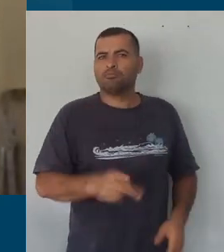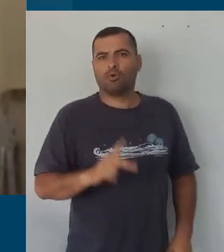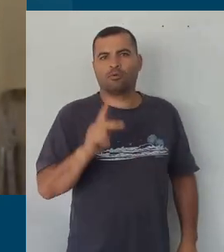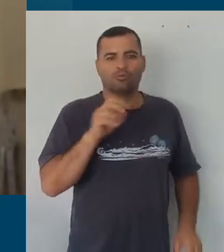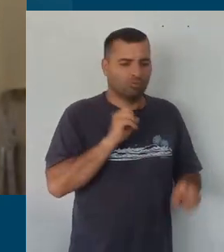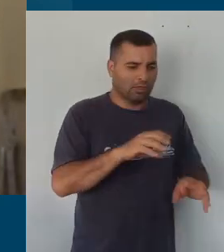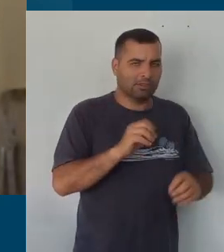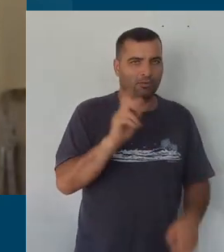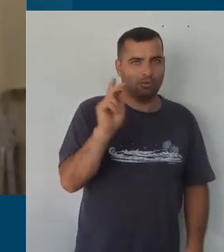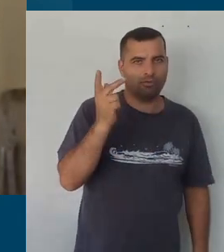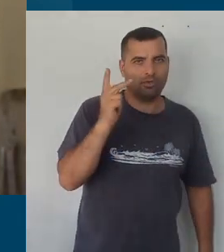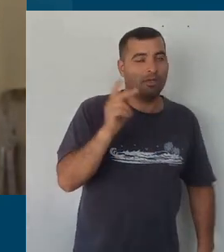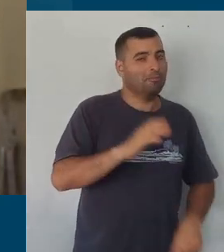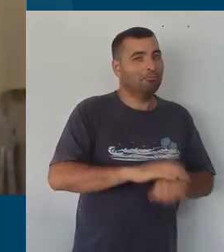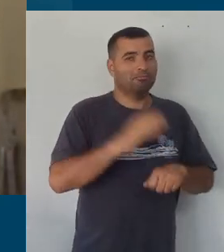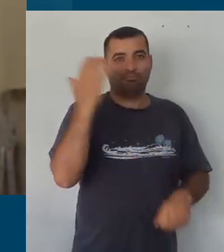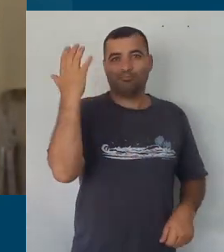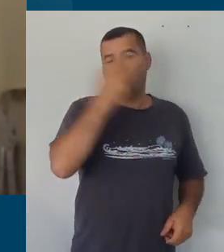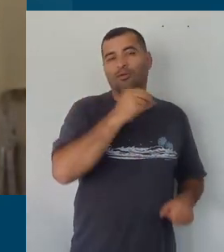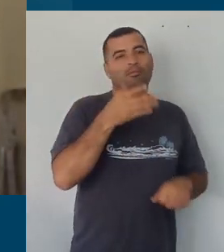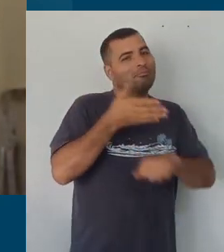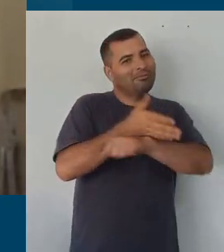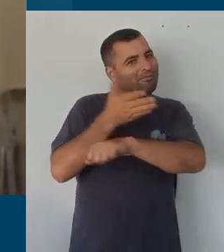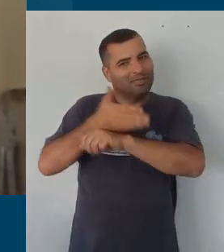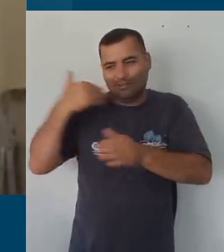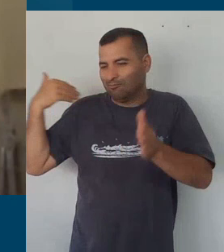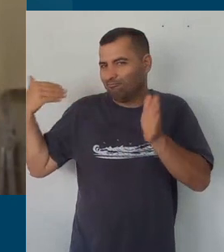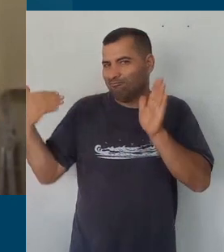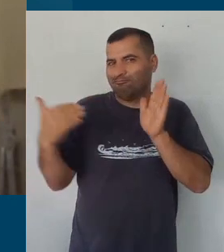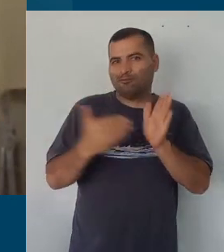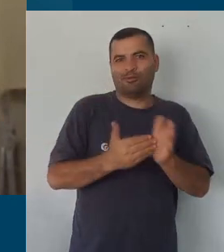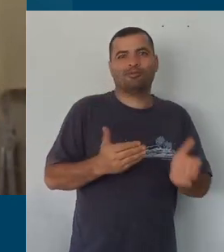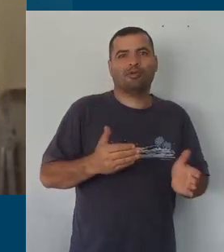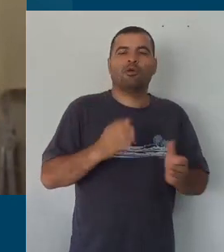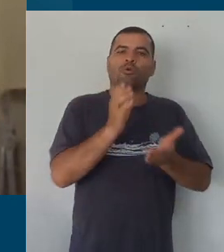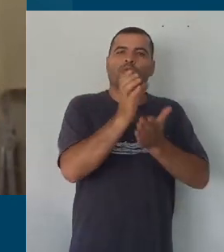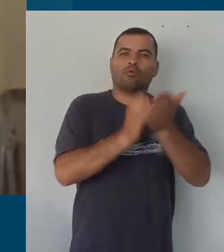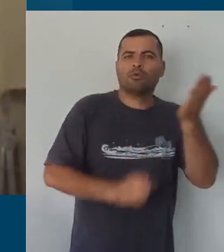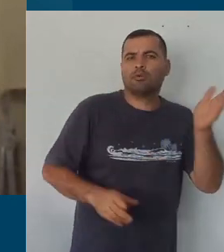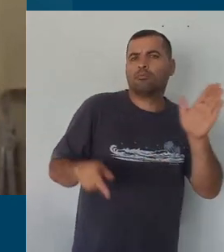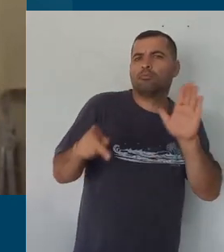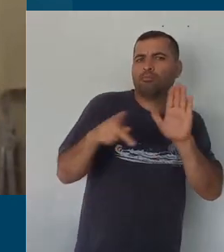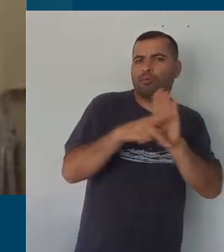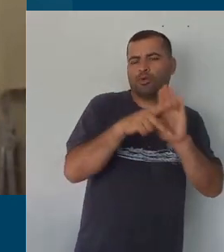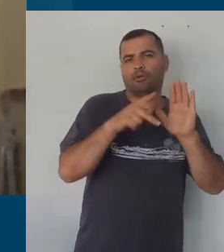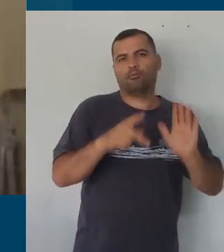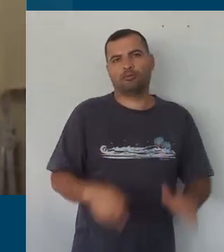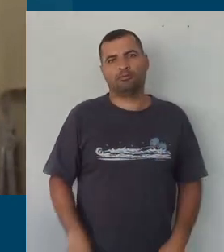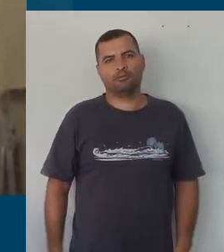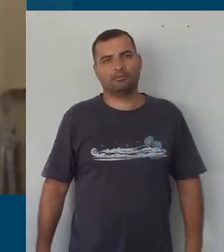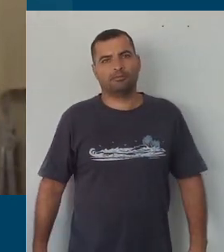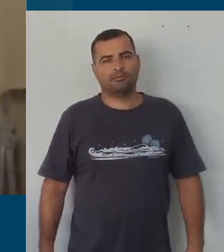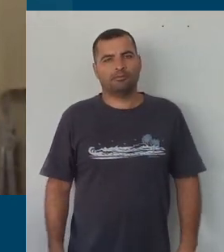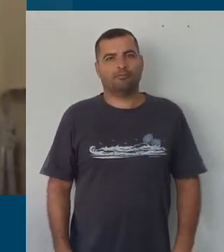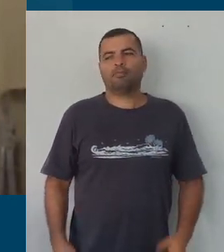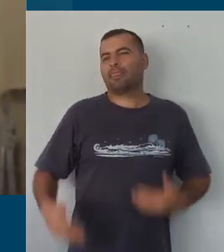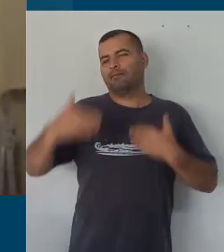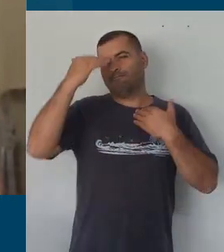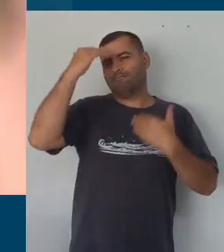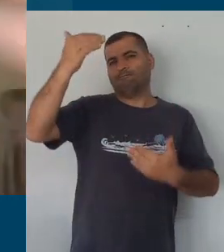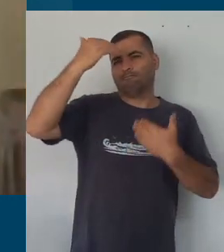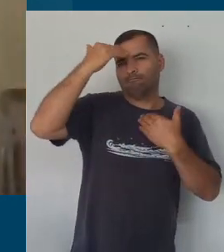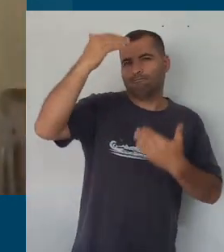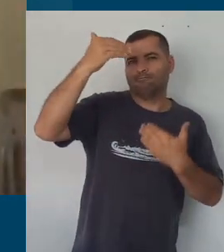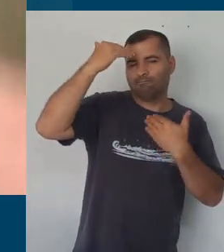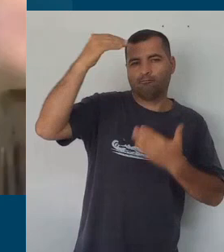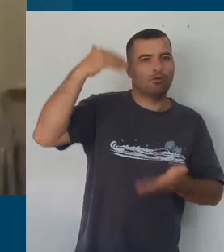mais lindo, construído com a participação de todos. O nosso currículo próprio, né? Muitos agradecimentos aqui para